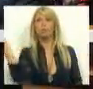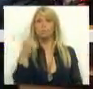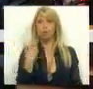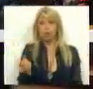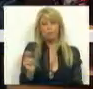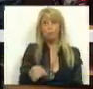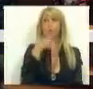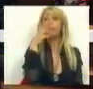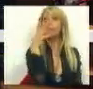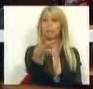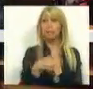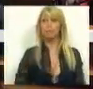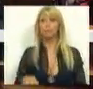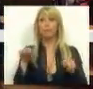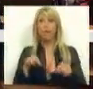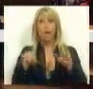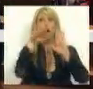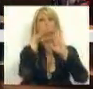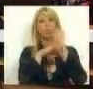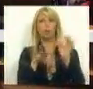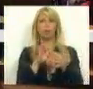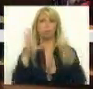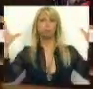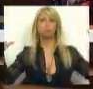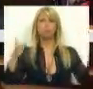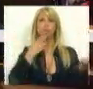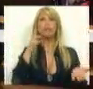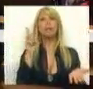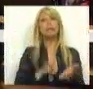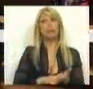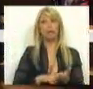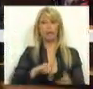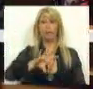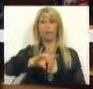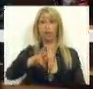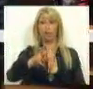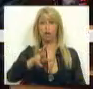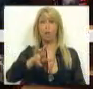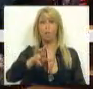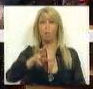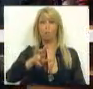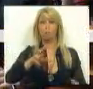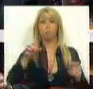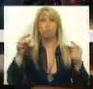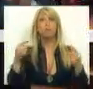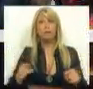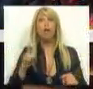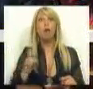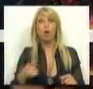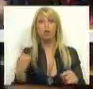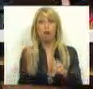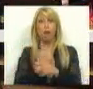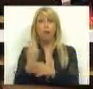que este programa está desajustado à realidade de uma região que tem, acima de tudo, atividades